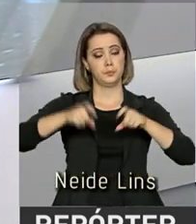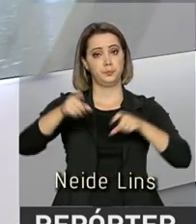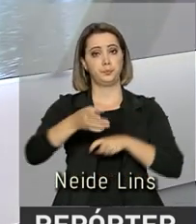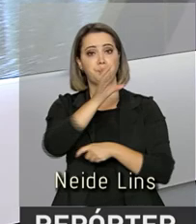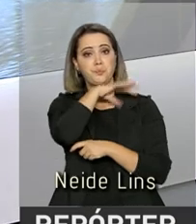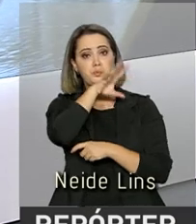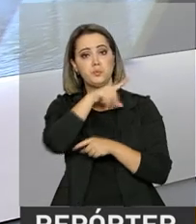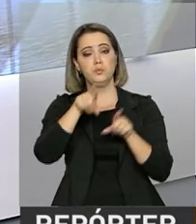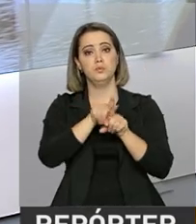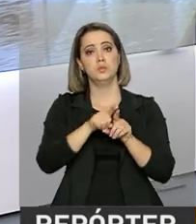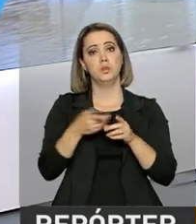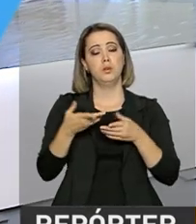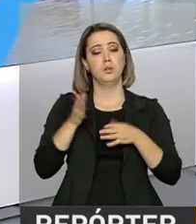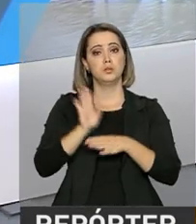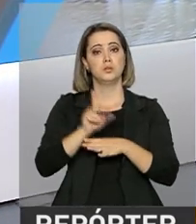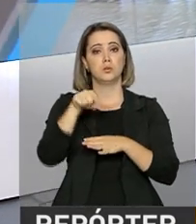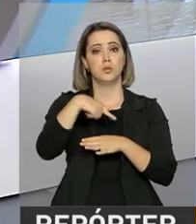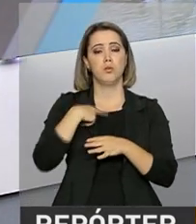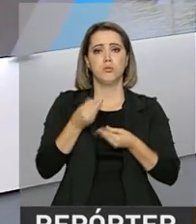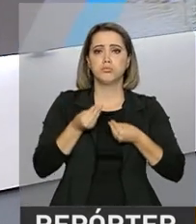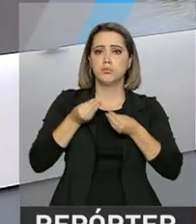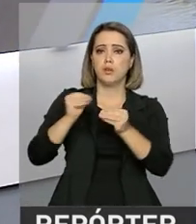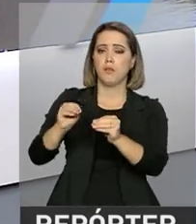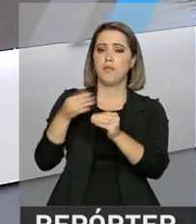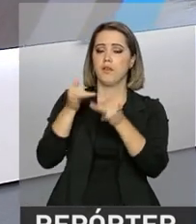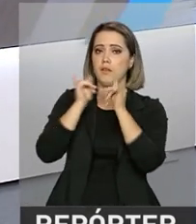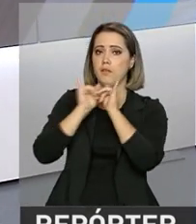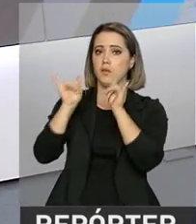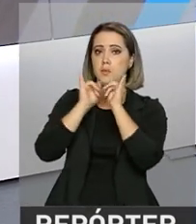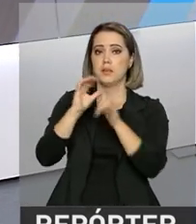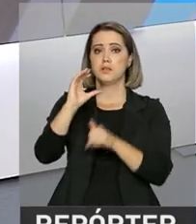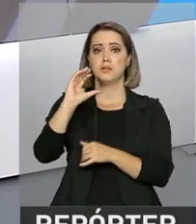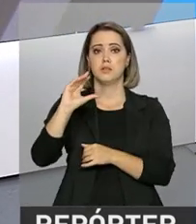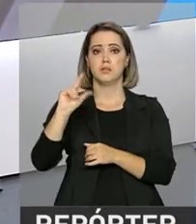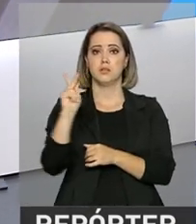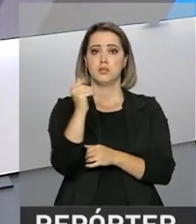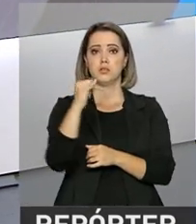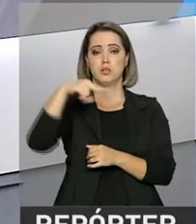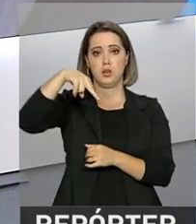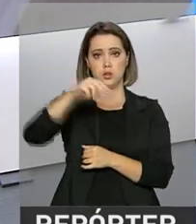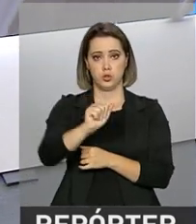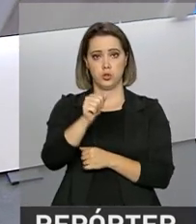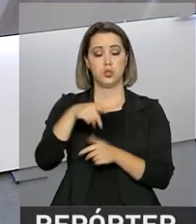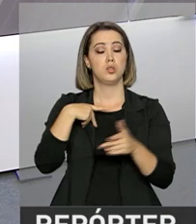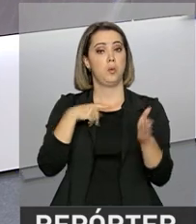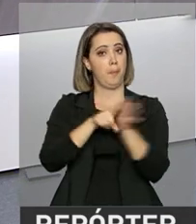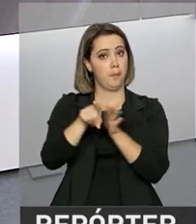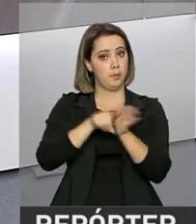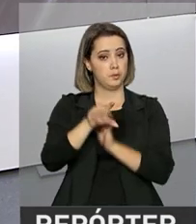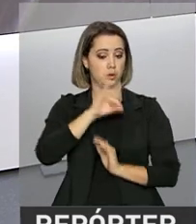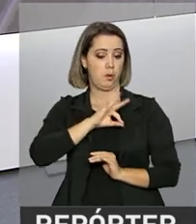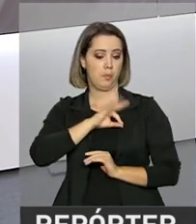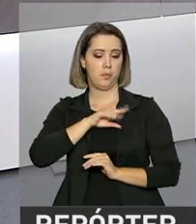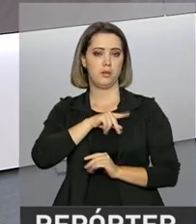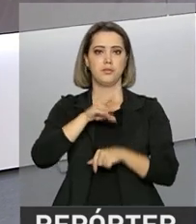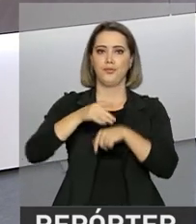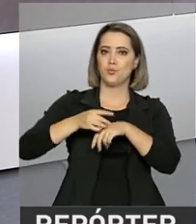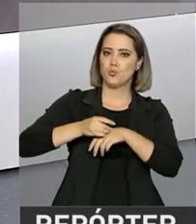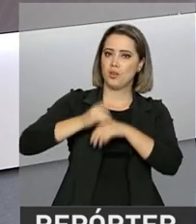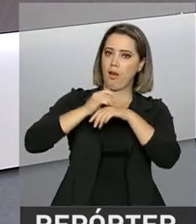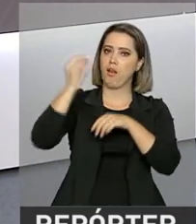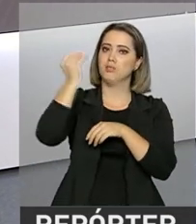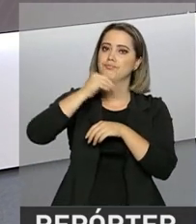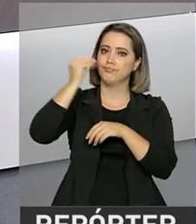Pecuária e Abastecimento vai enviar informações à China sobre a operação carne fraca da Polícia Federal, que investiga fraudes de